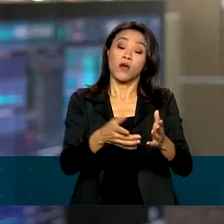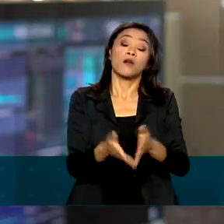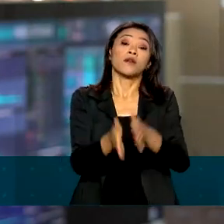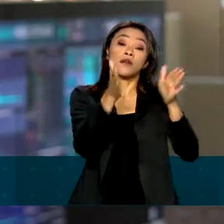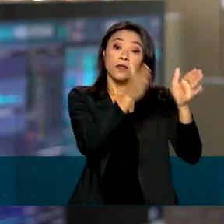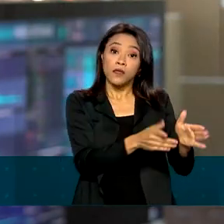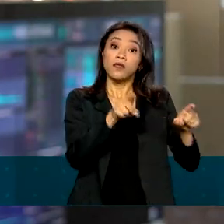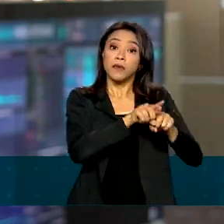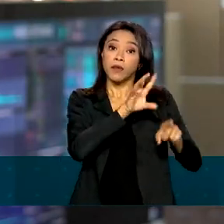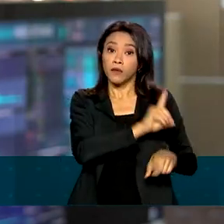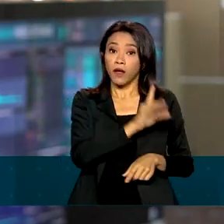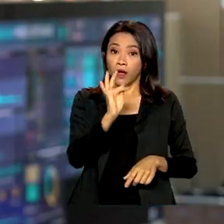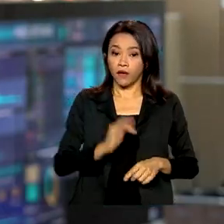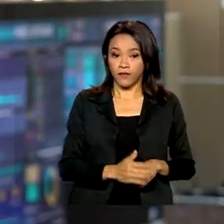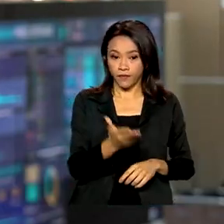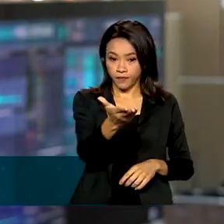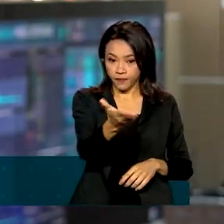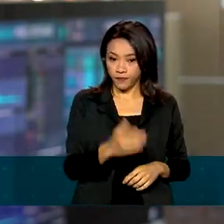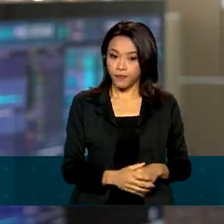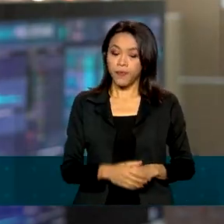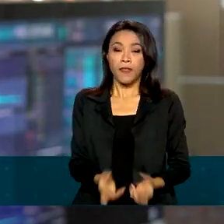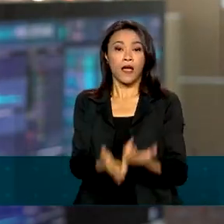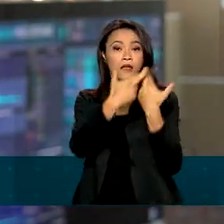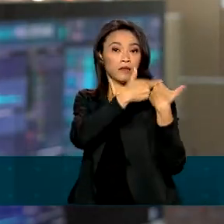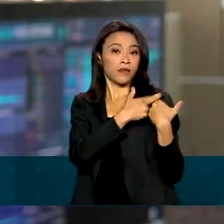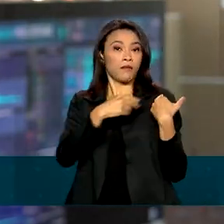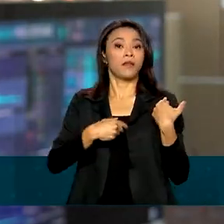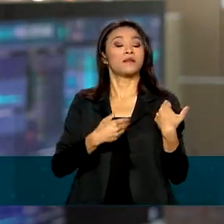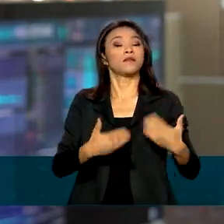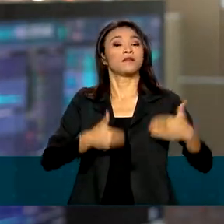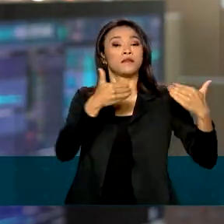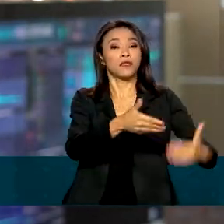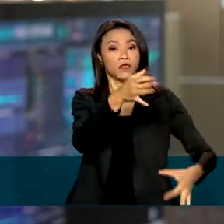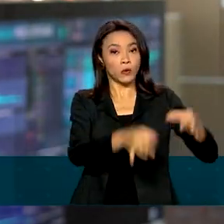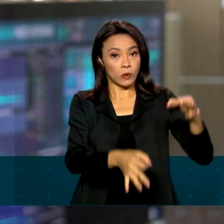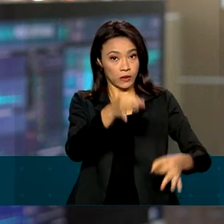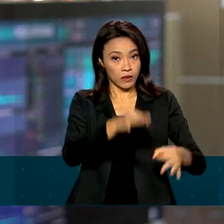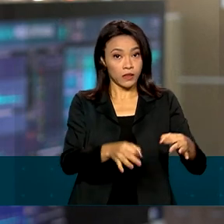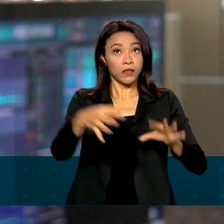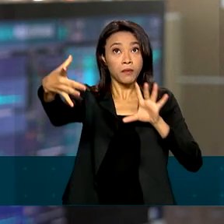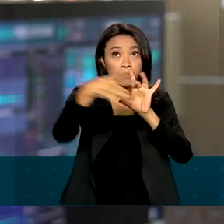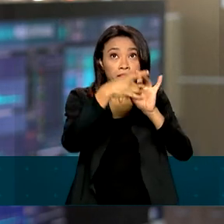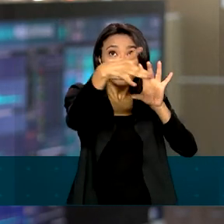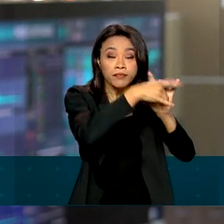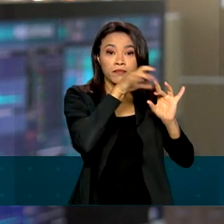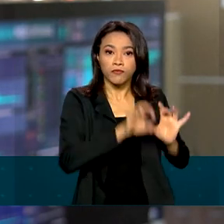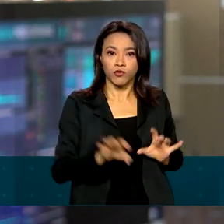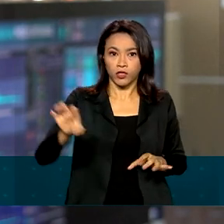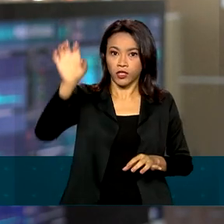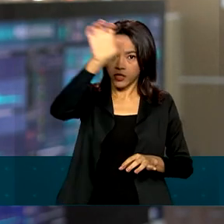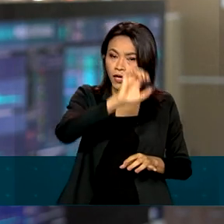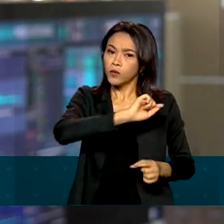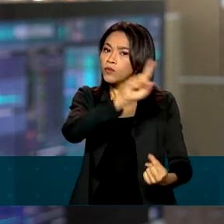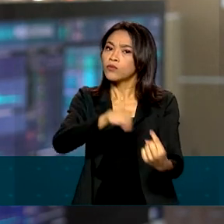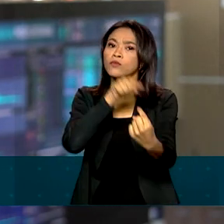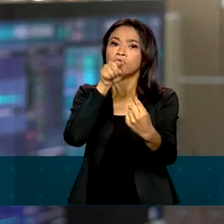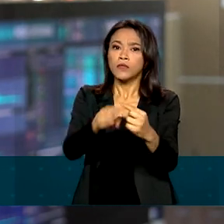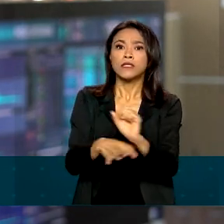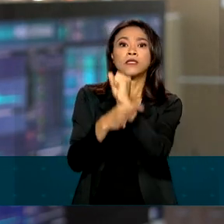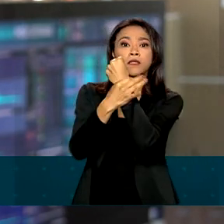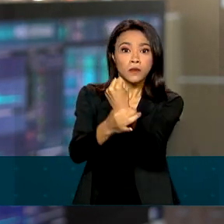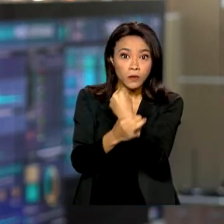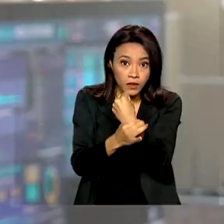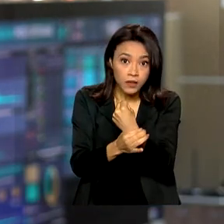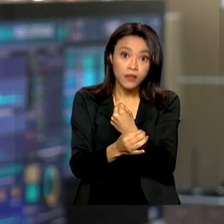O papel do Ministério da Justiça, bem como das forças policiais dos estados, é justamente proporcionar segurança às áreas de